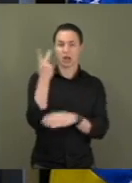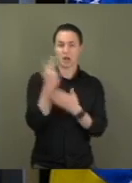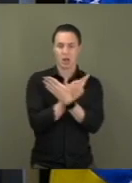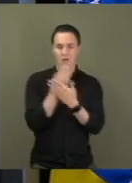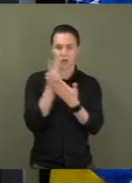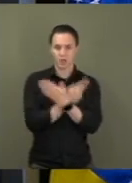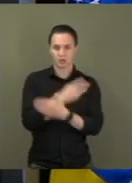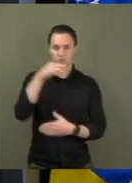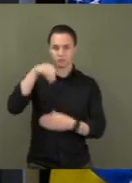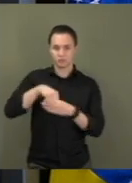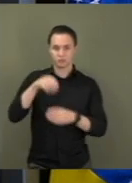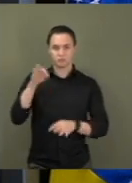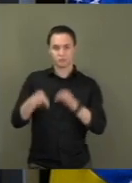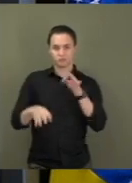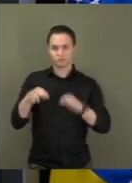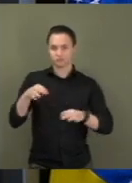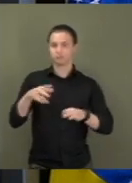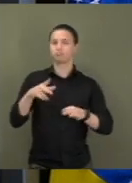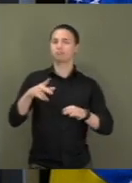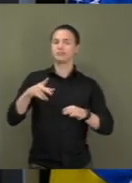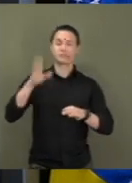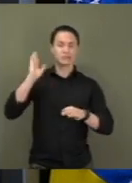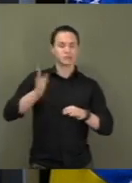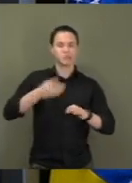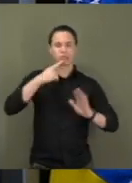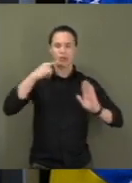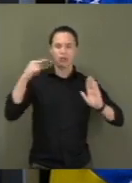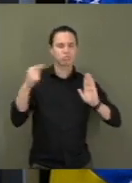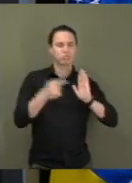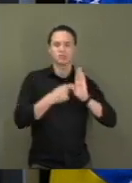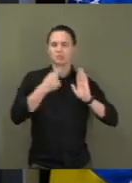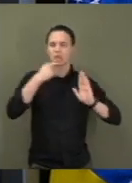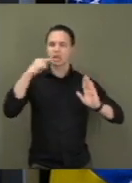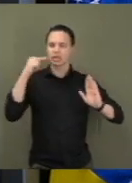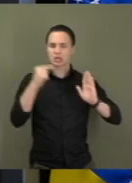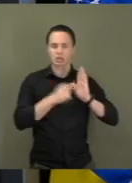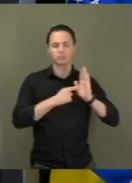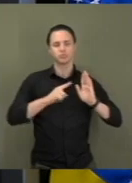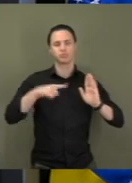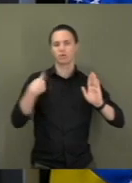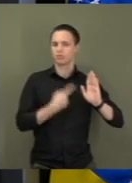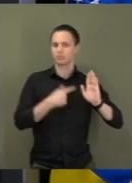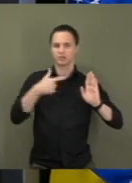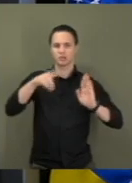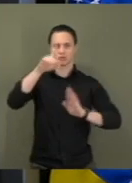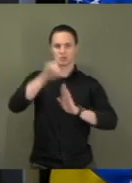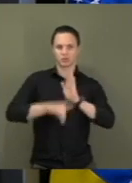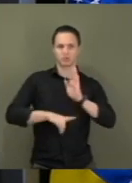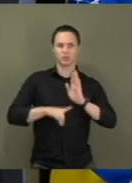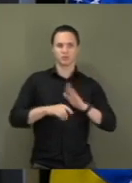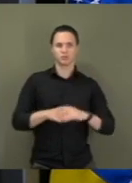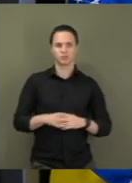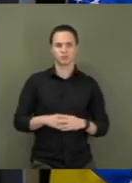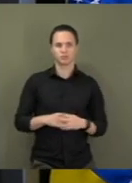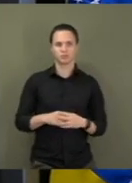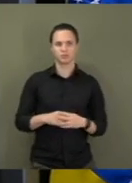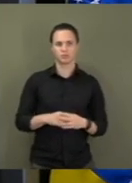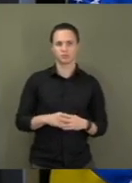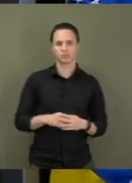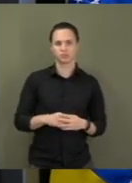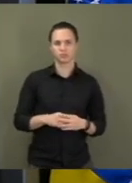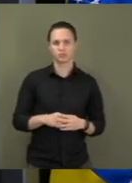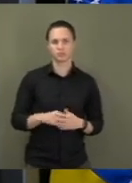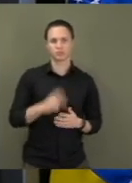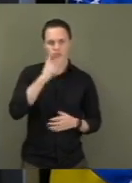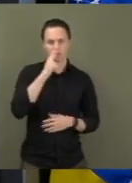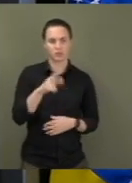processo que têm sido amplamente denunciadas e a gente não tem o direito de ficar surdo